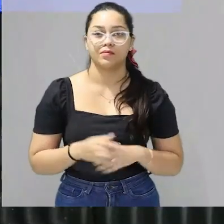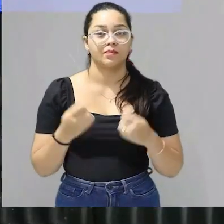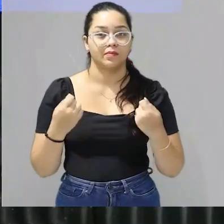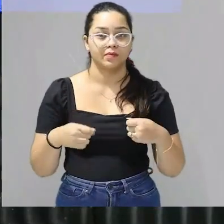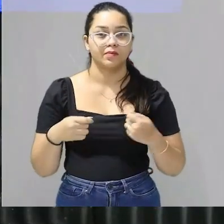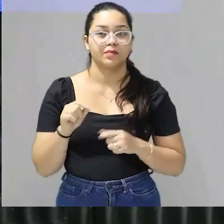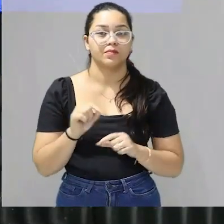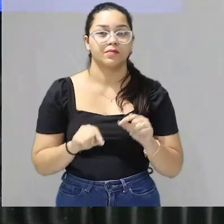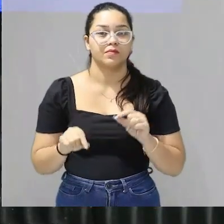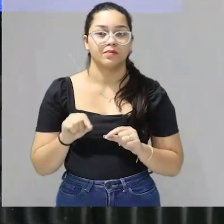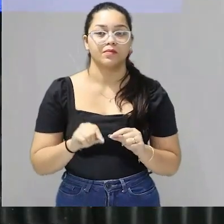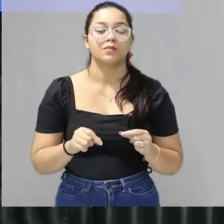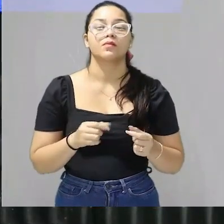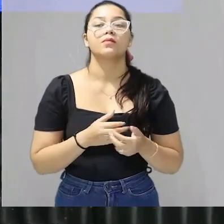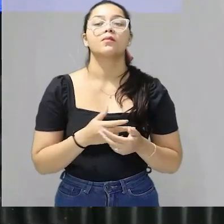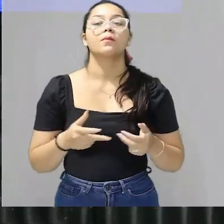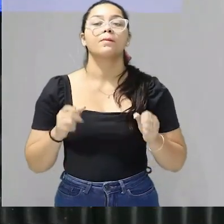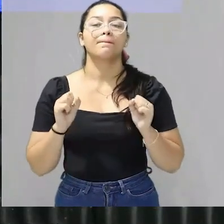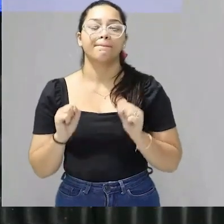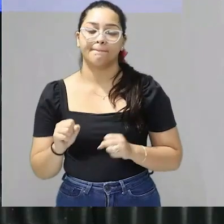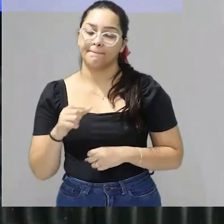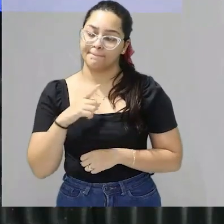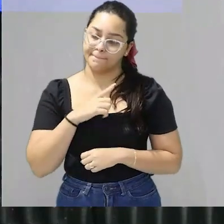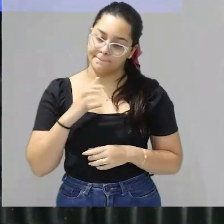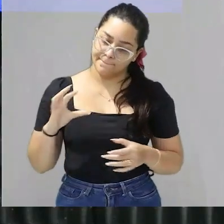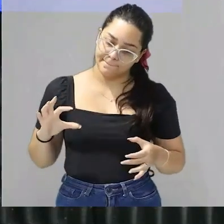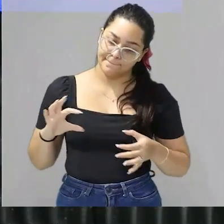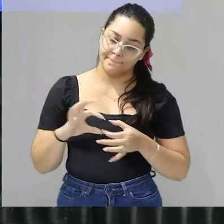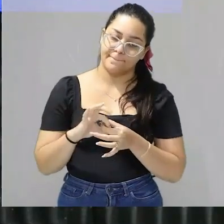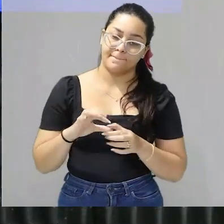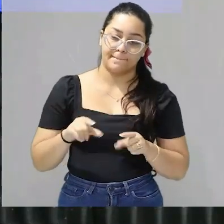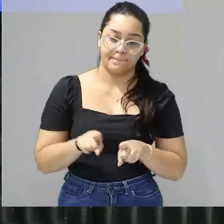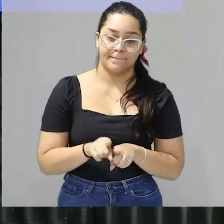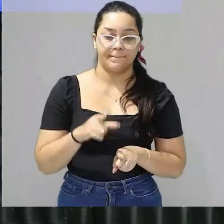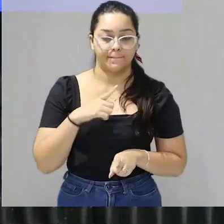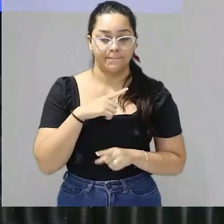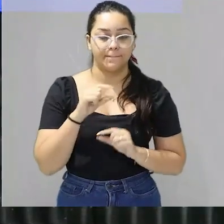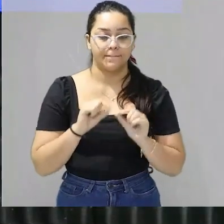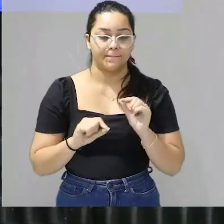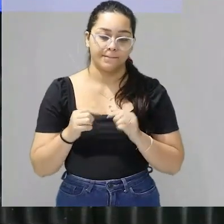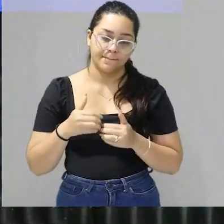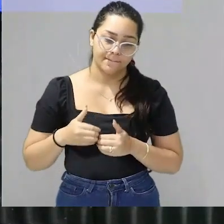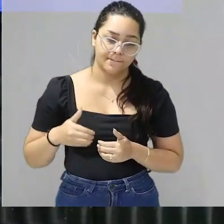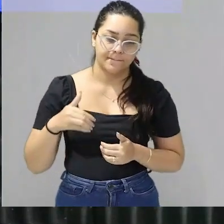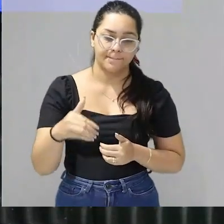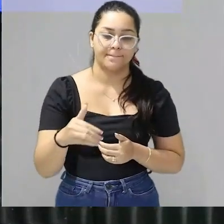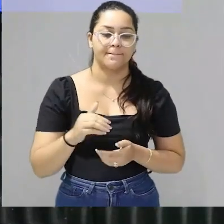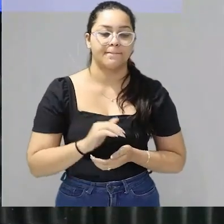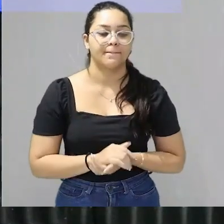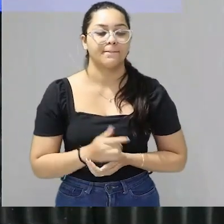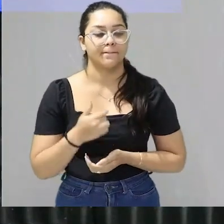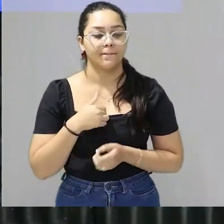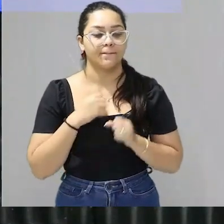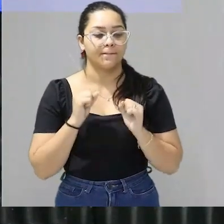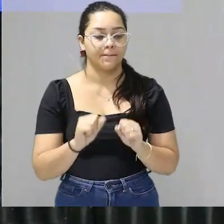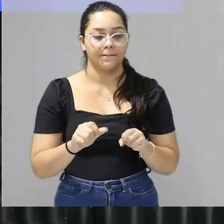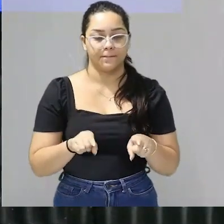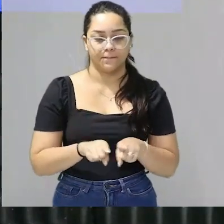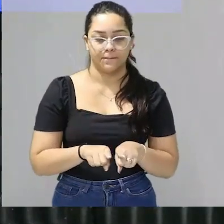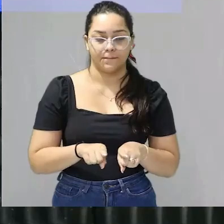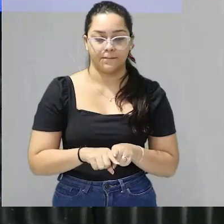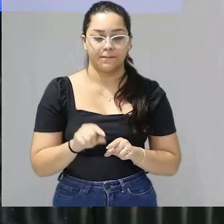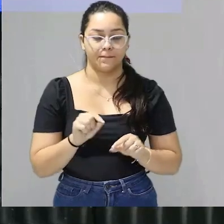necessário que esses argumentos eles estejam conectados e que eu tenha uma continuidade sobre eles e que eu possa também